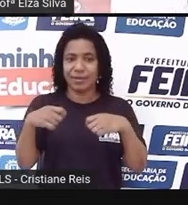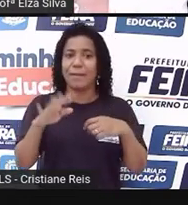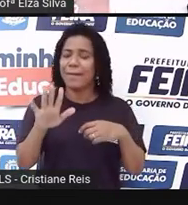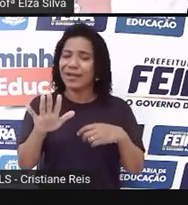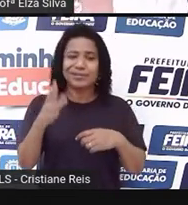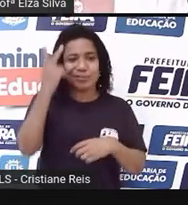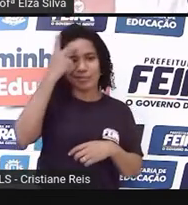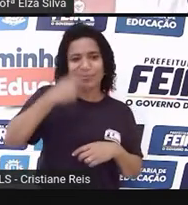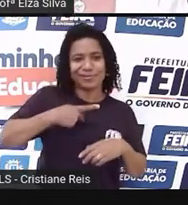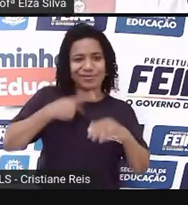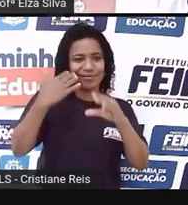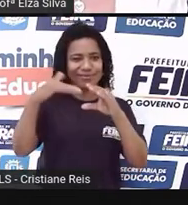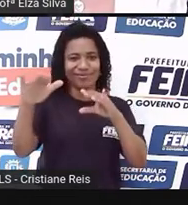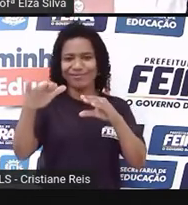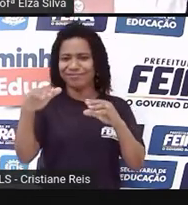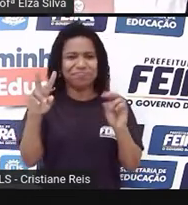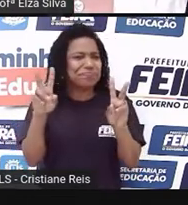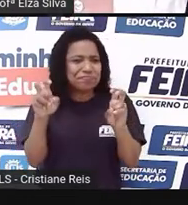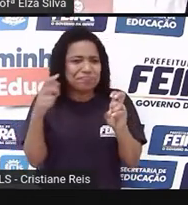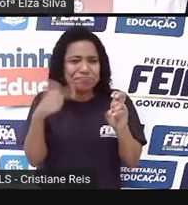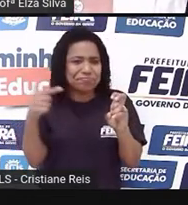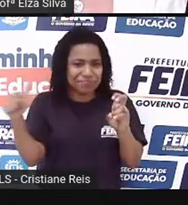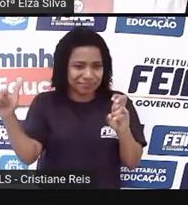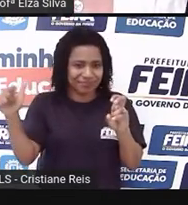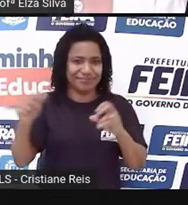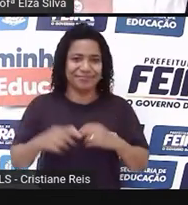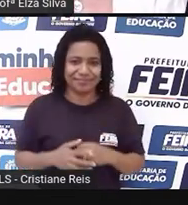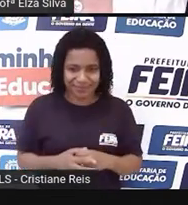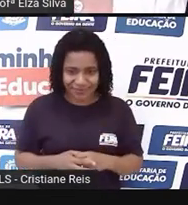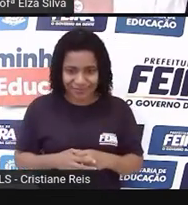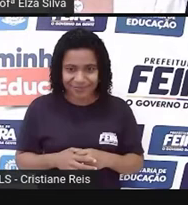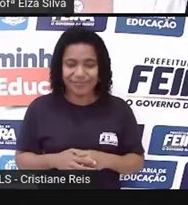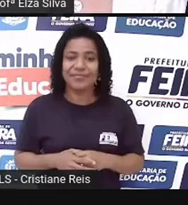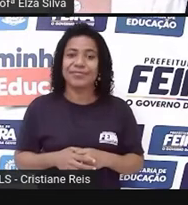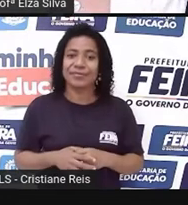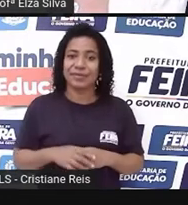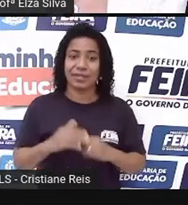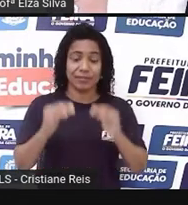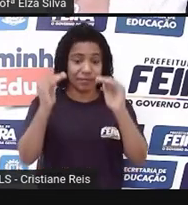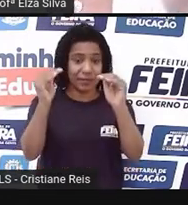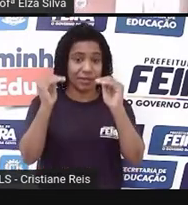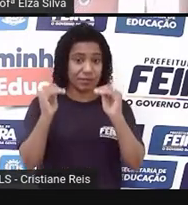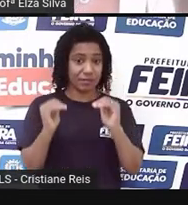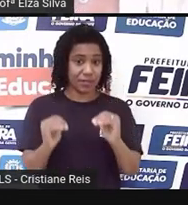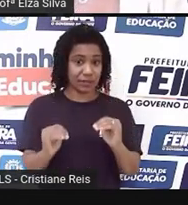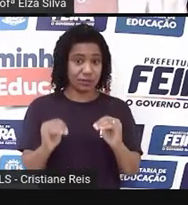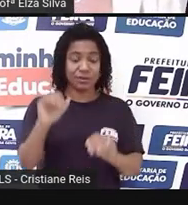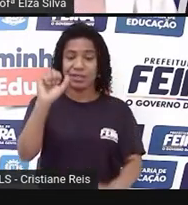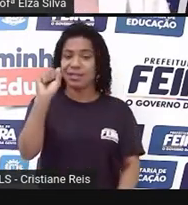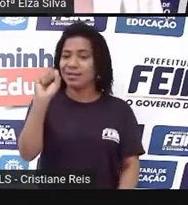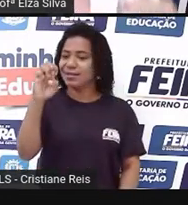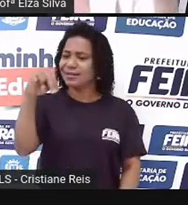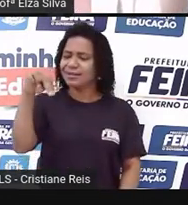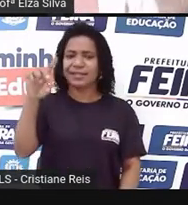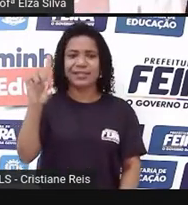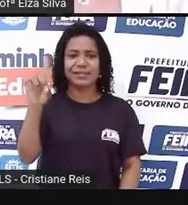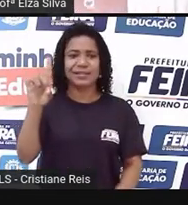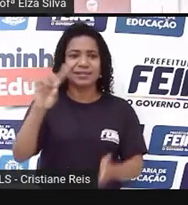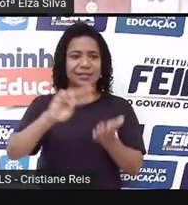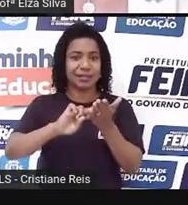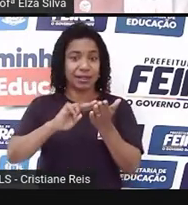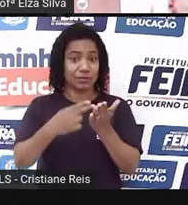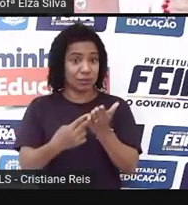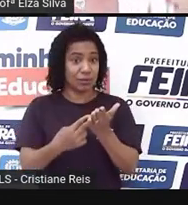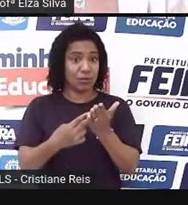Abaixo, vocês irão ver aqui um comando, send, que é o enviar. Depois que o seu e-mail está pronto, você